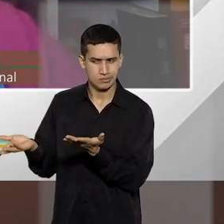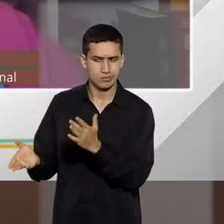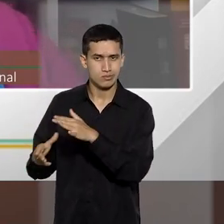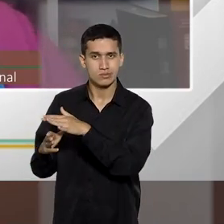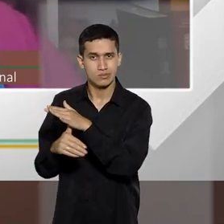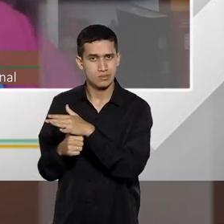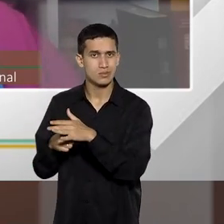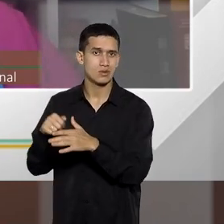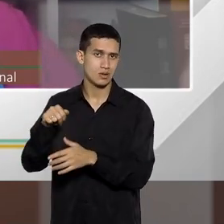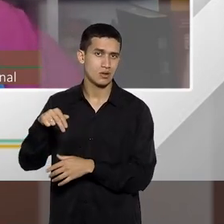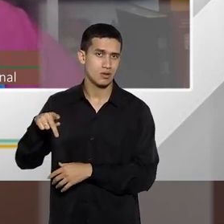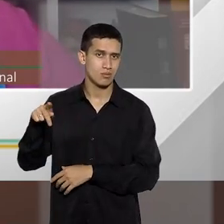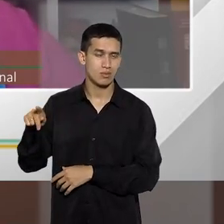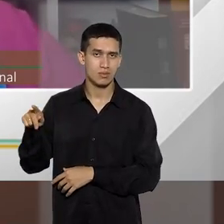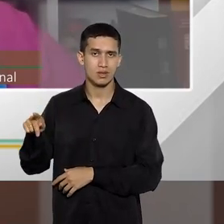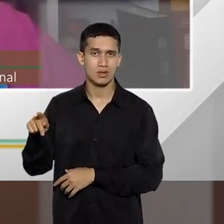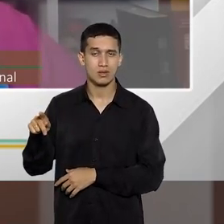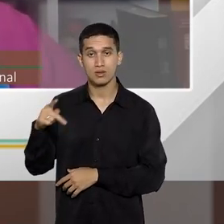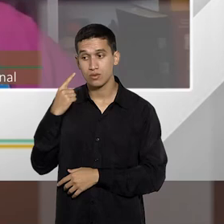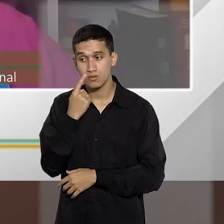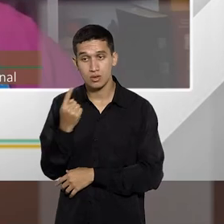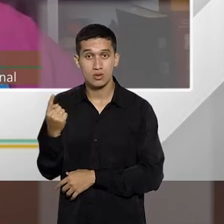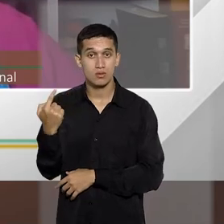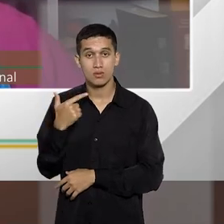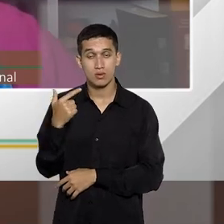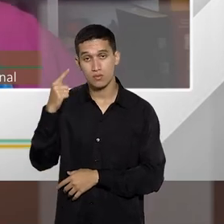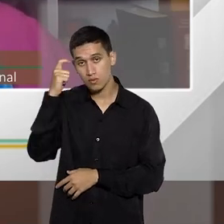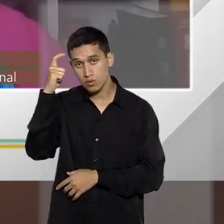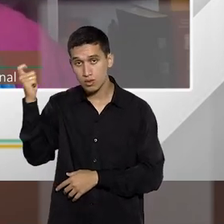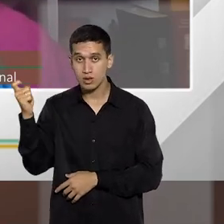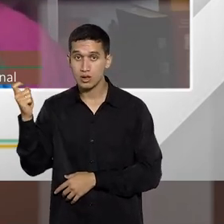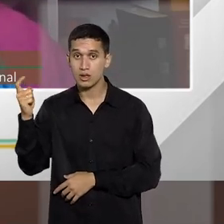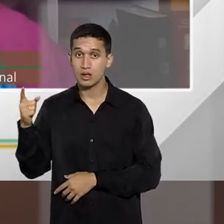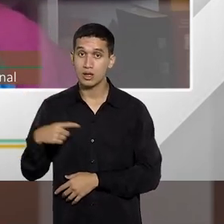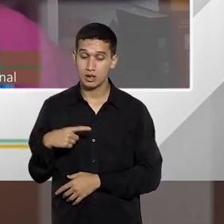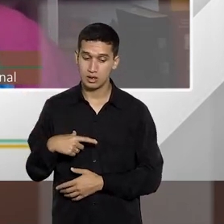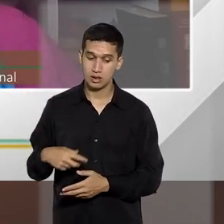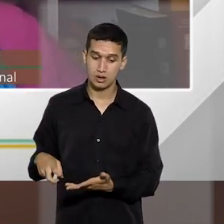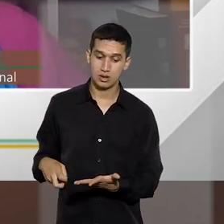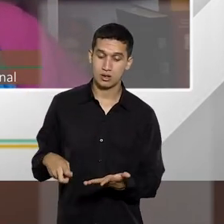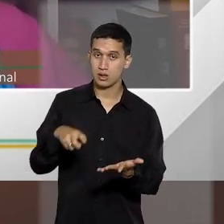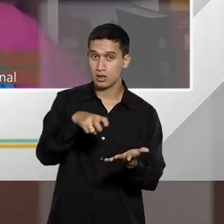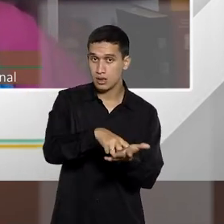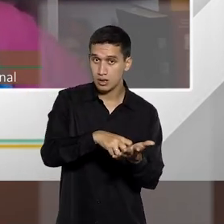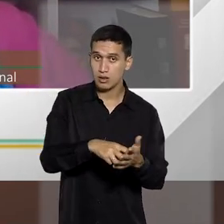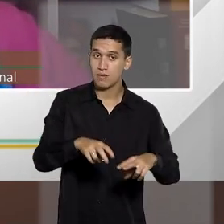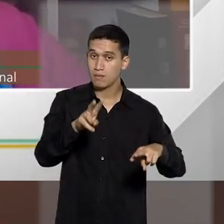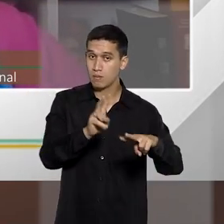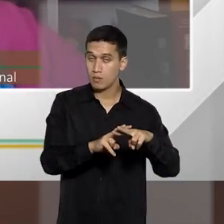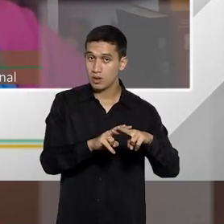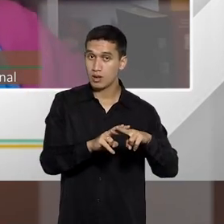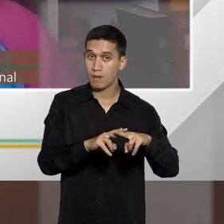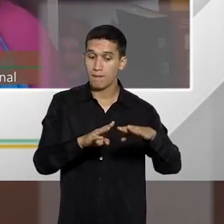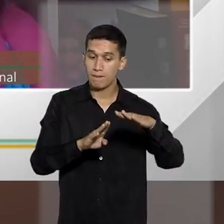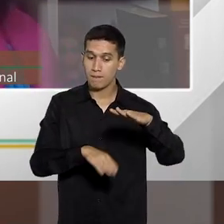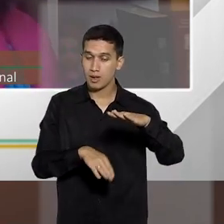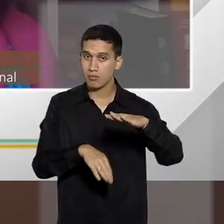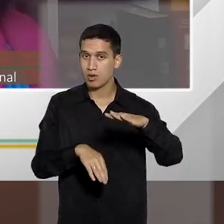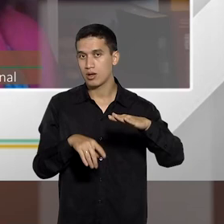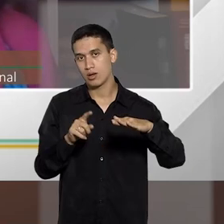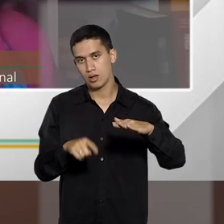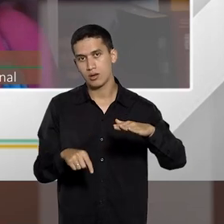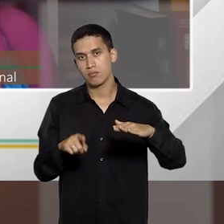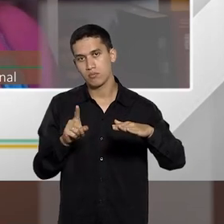não tem violência nem grave ameaça, a pena mínima é inferior a quatro anos, mas se esse cara furta toda